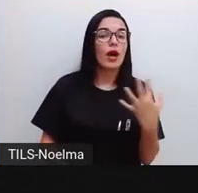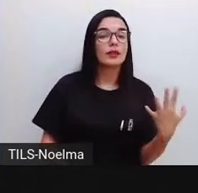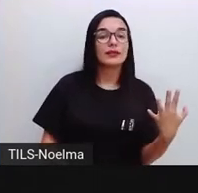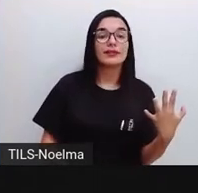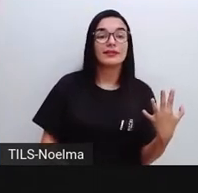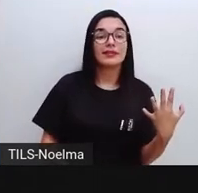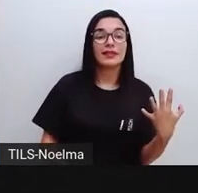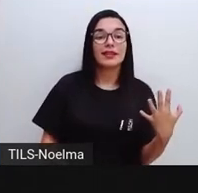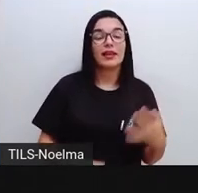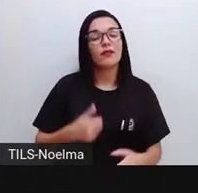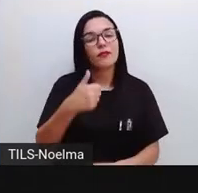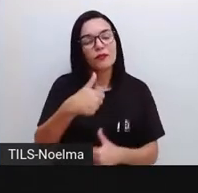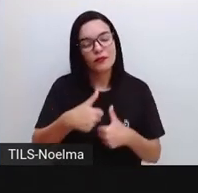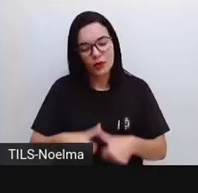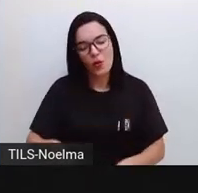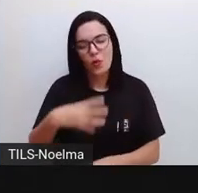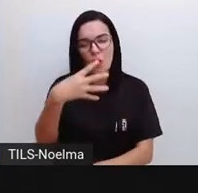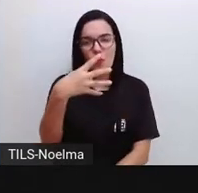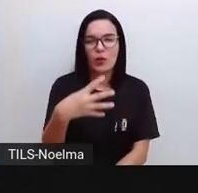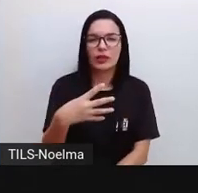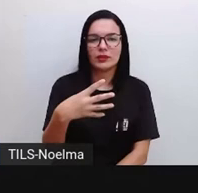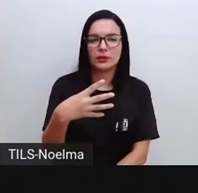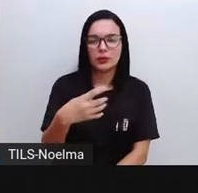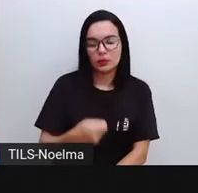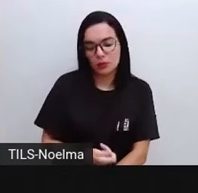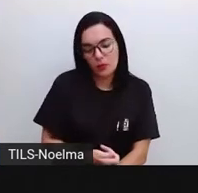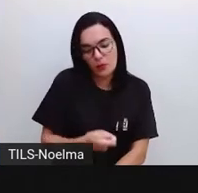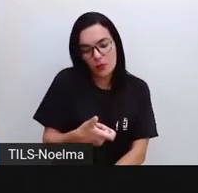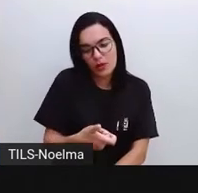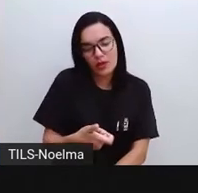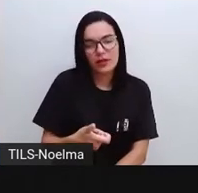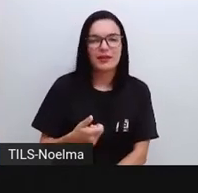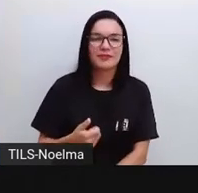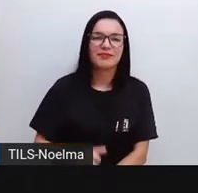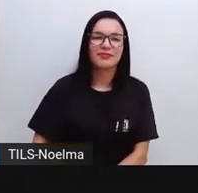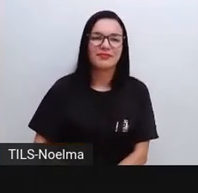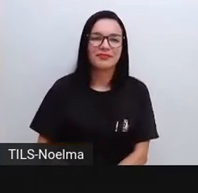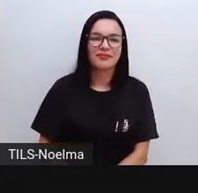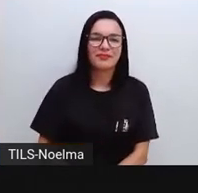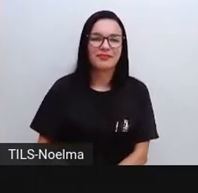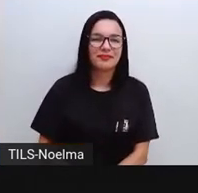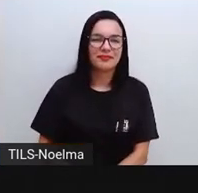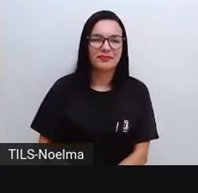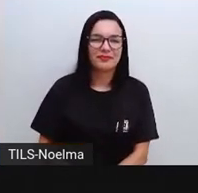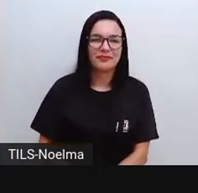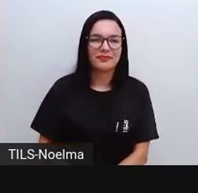lá, ele ficou, ó, com 4 bolinhas de gude, tá?